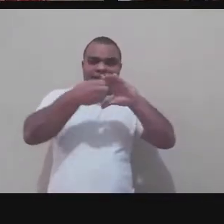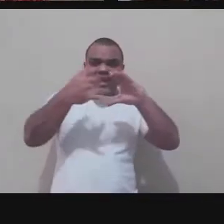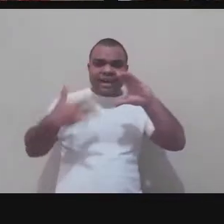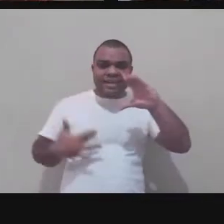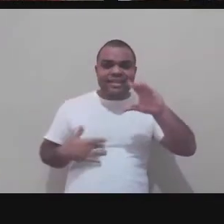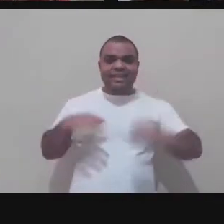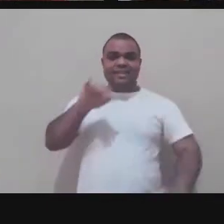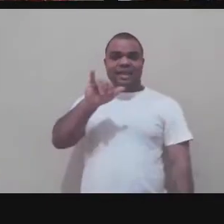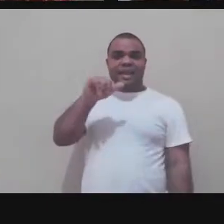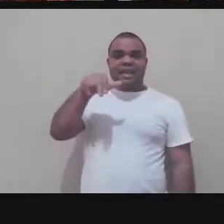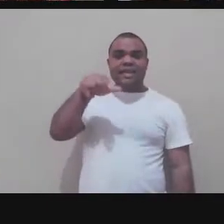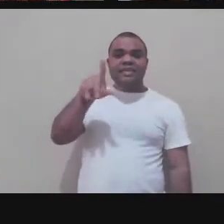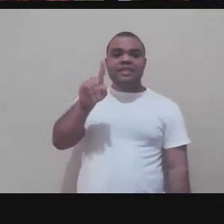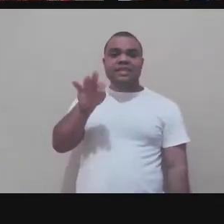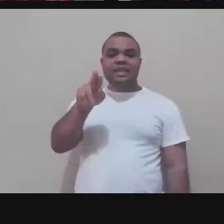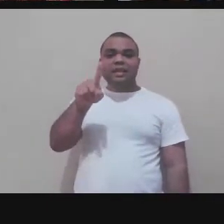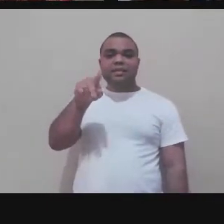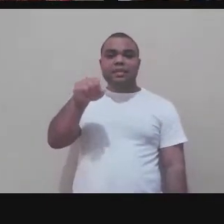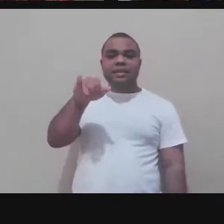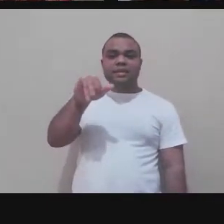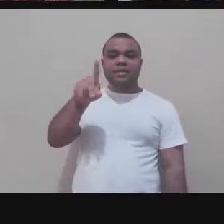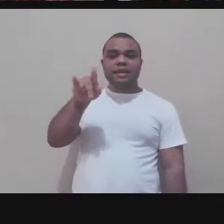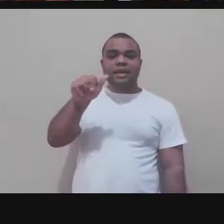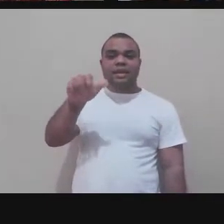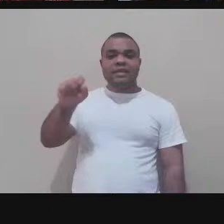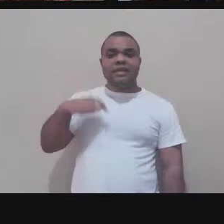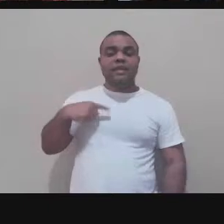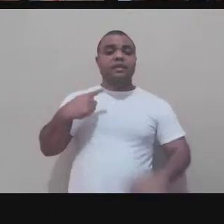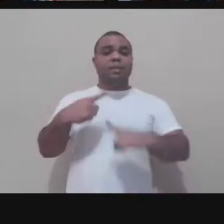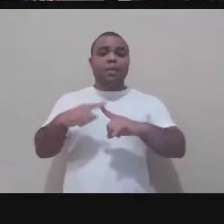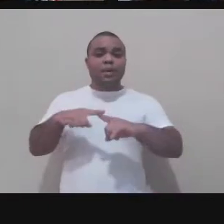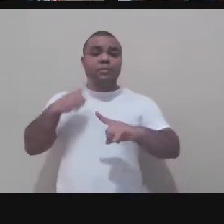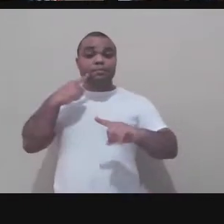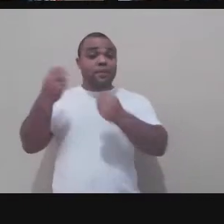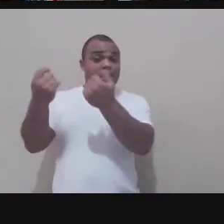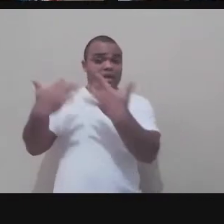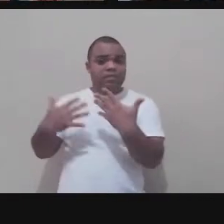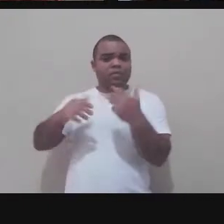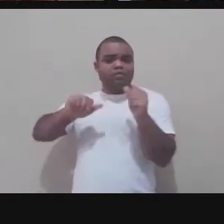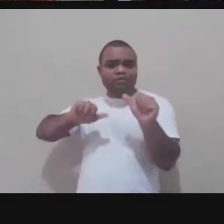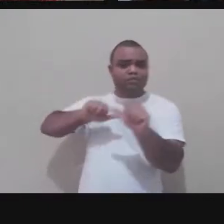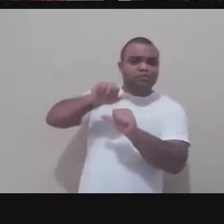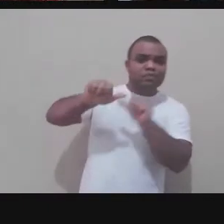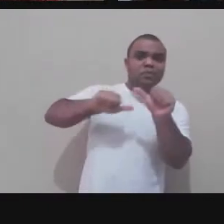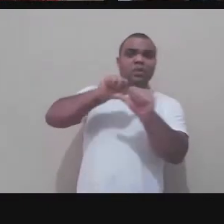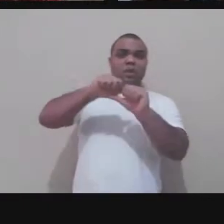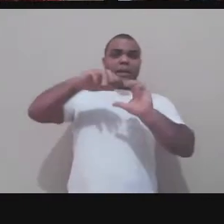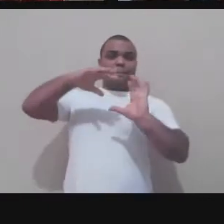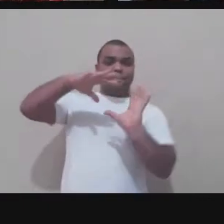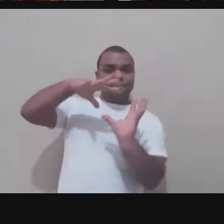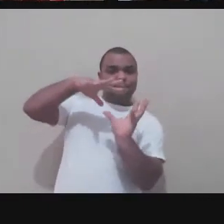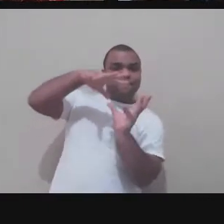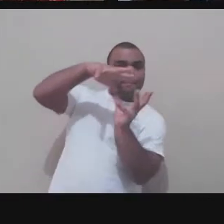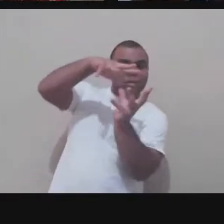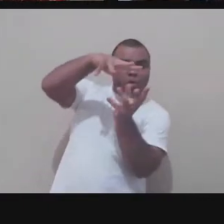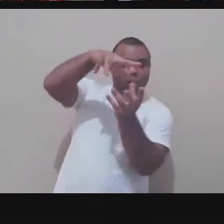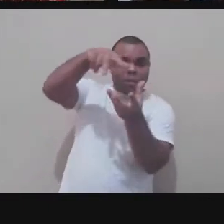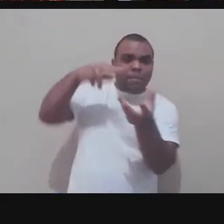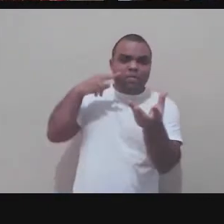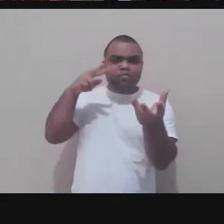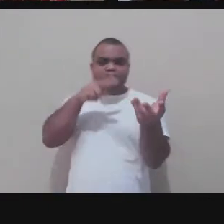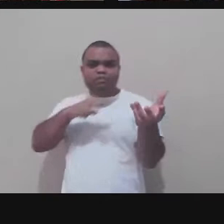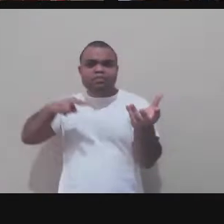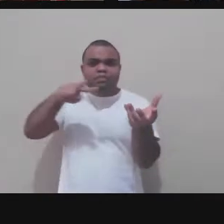planeta, causadas pela transformação da estrutura geológica pelos seres humanos, né, pela poluição,